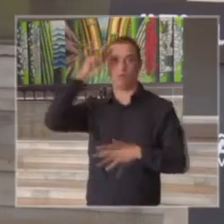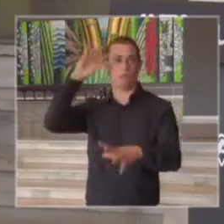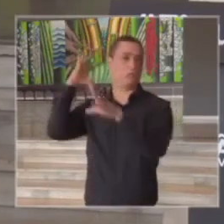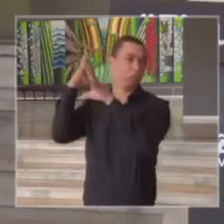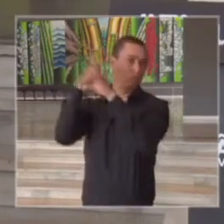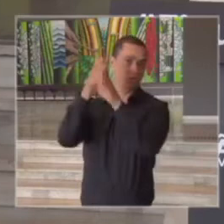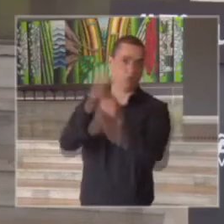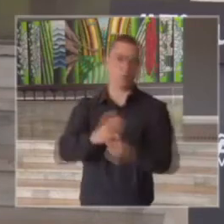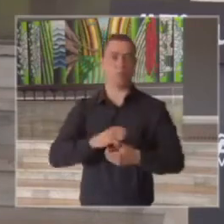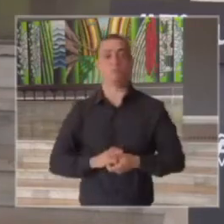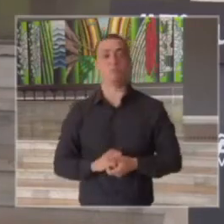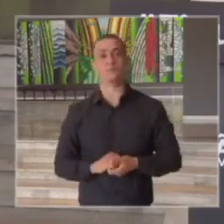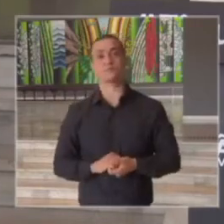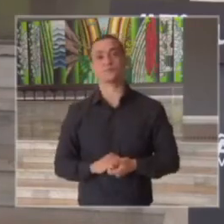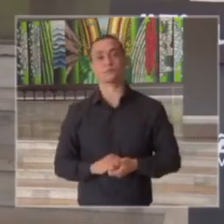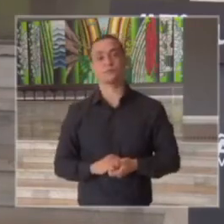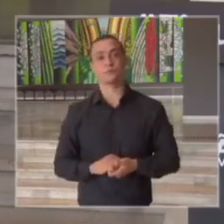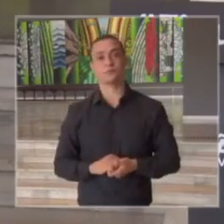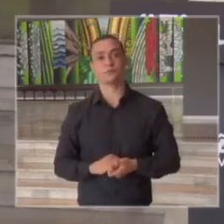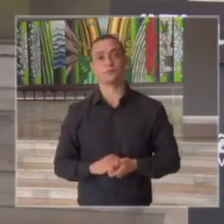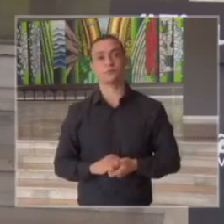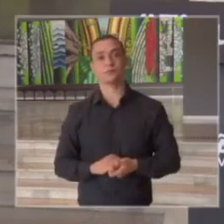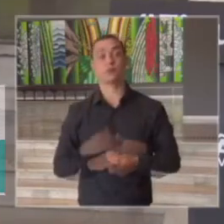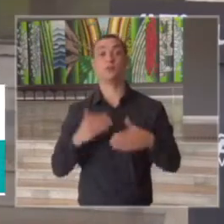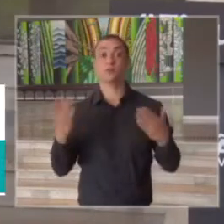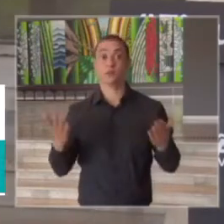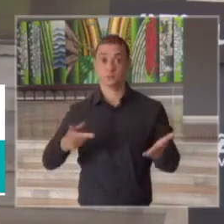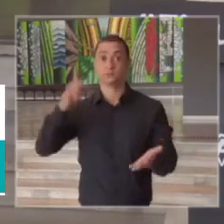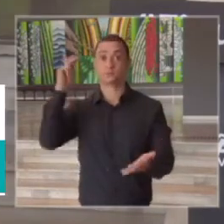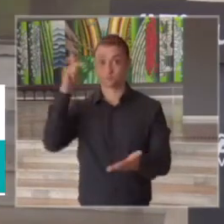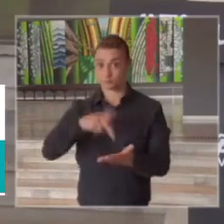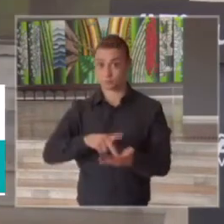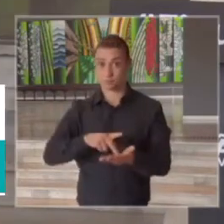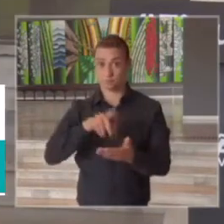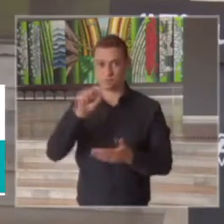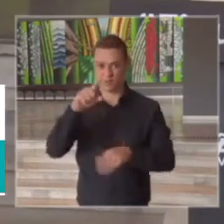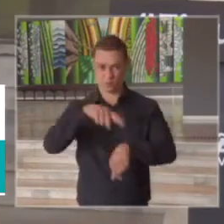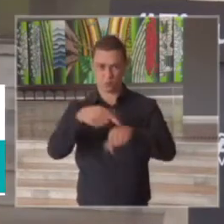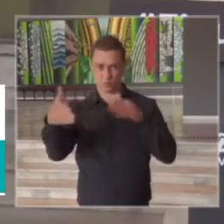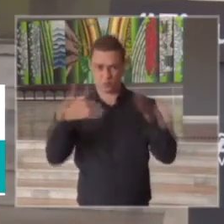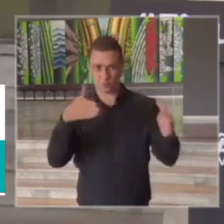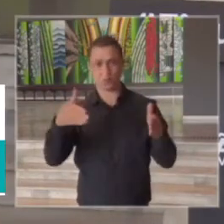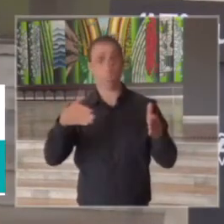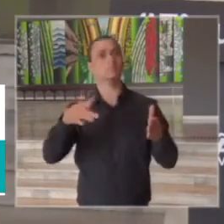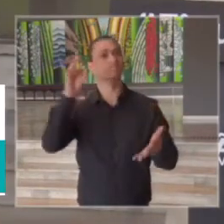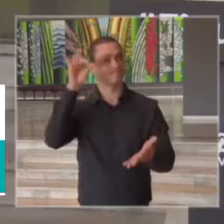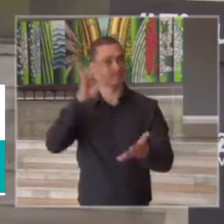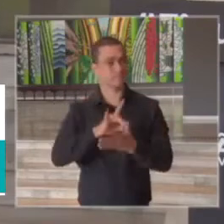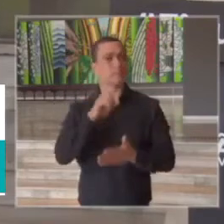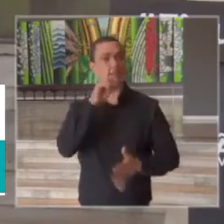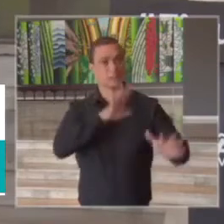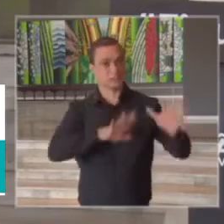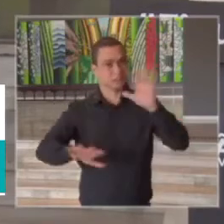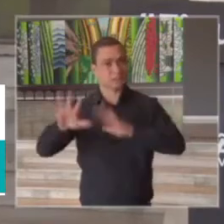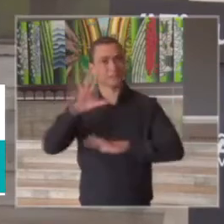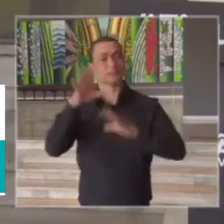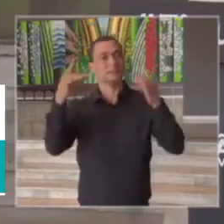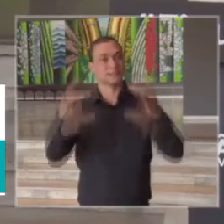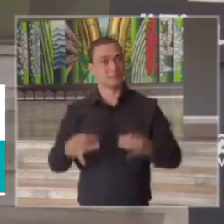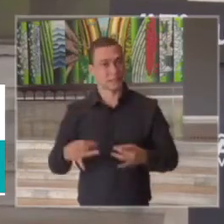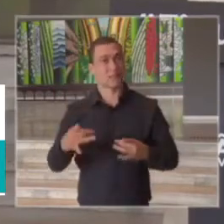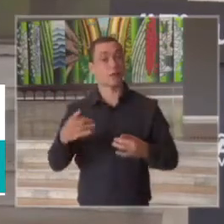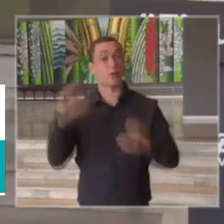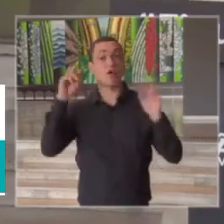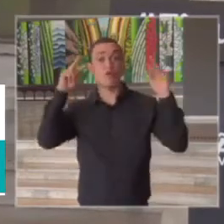tenha notícia então de fato é um momento que é um momento extremamente delicado e custoso do ponto de vista